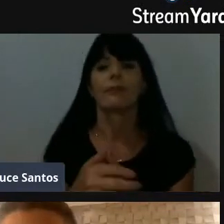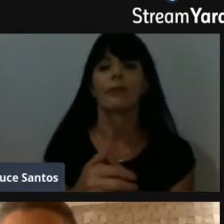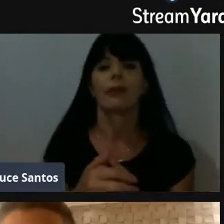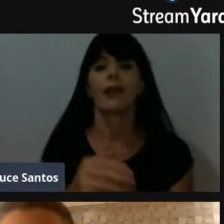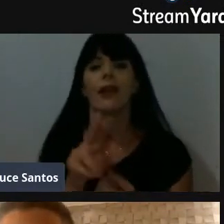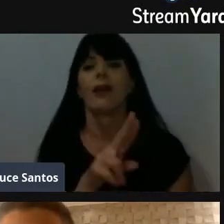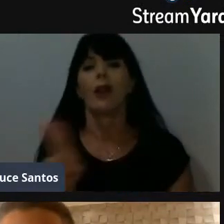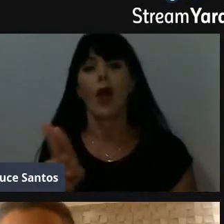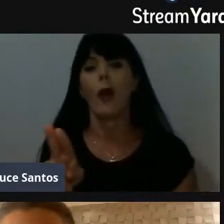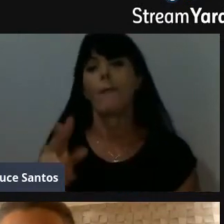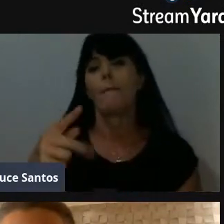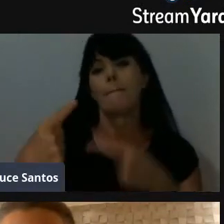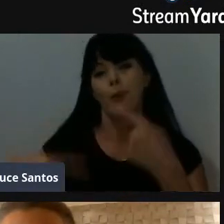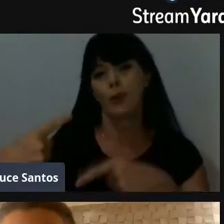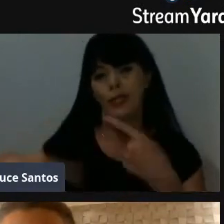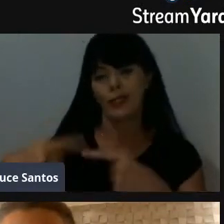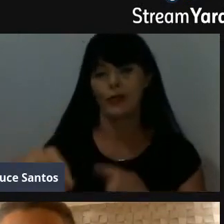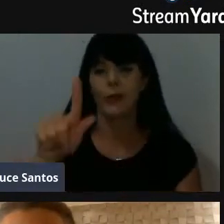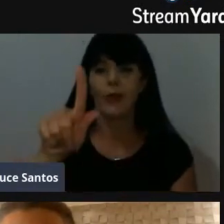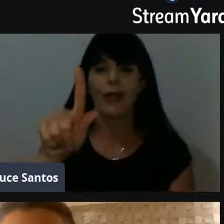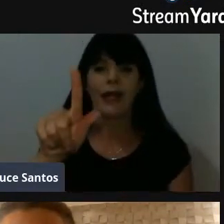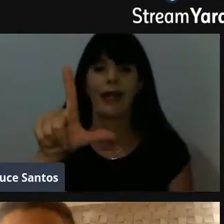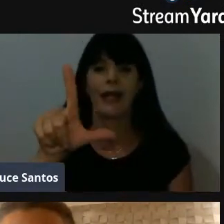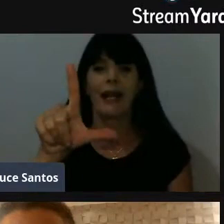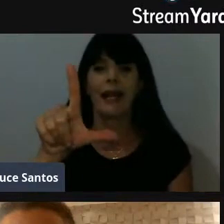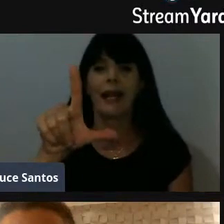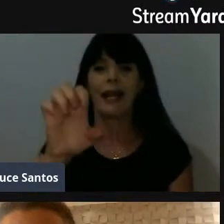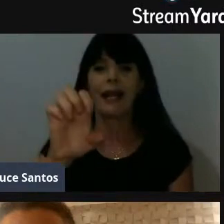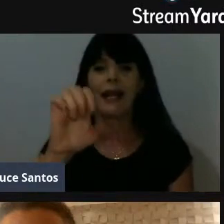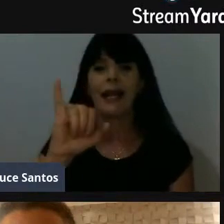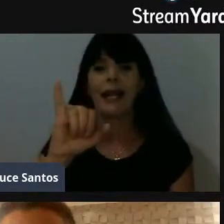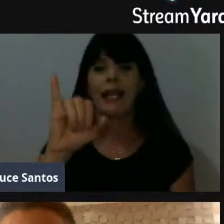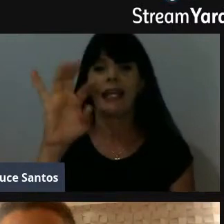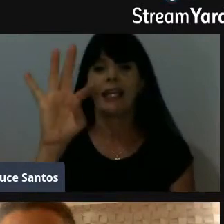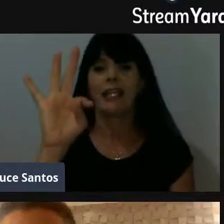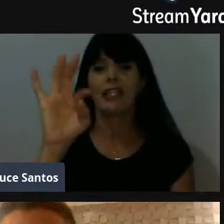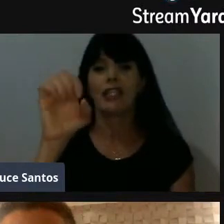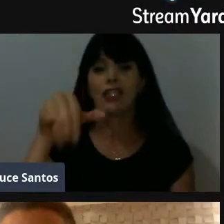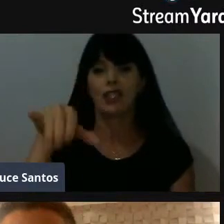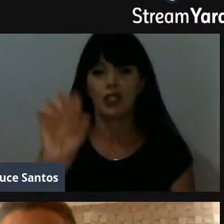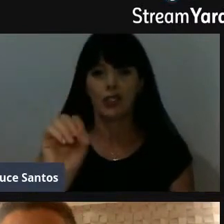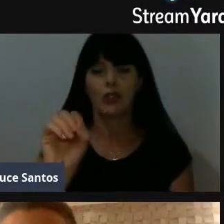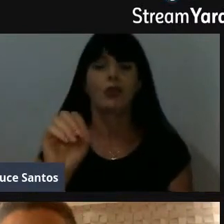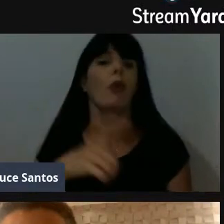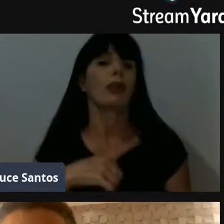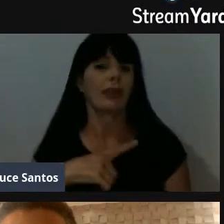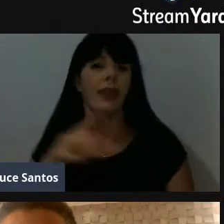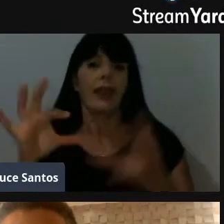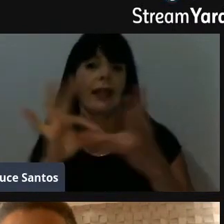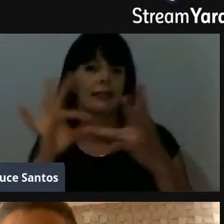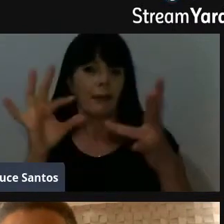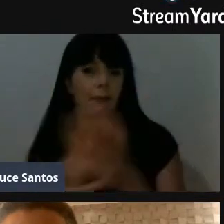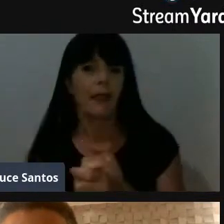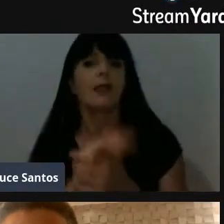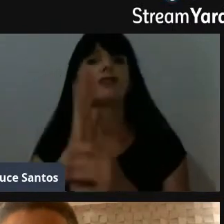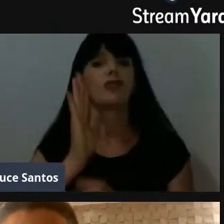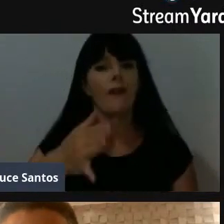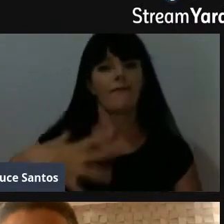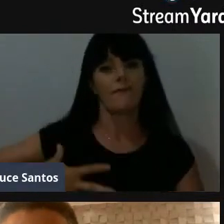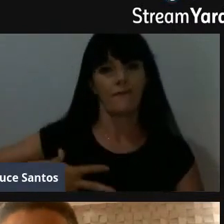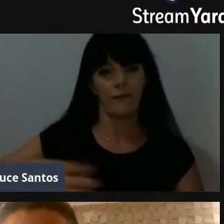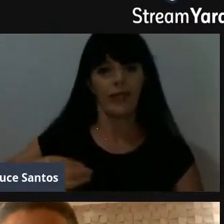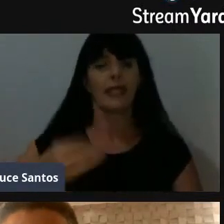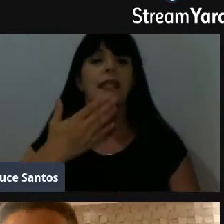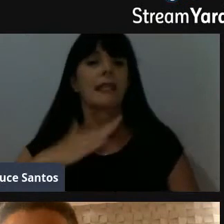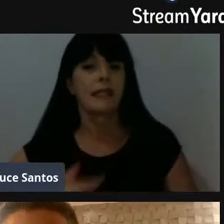Valério, numa alusão ao meu pai, tenho 26 anos, hoje eu sou casado, tenho uma filha, e eu estudei na